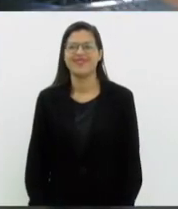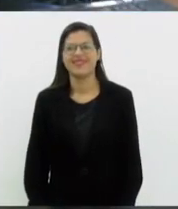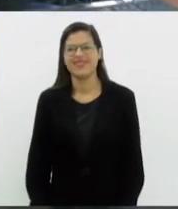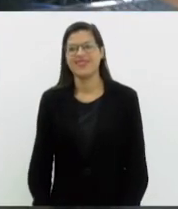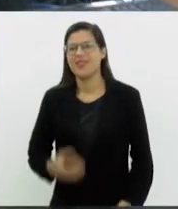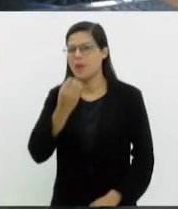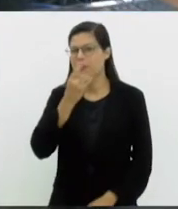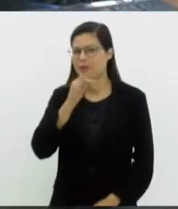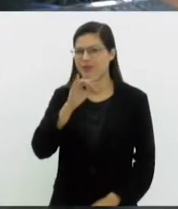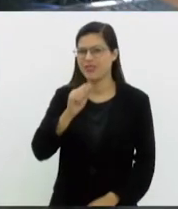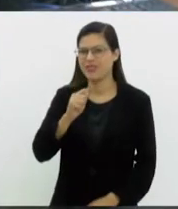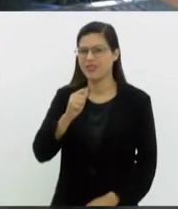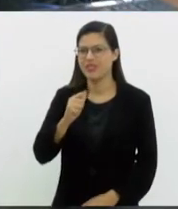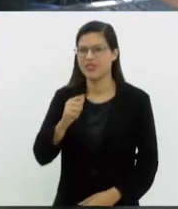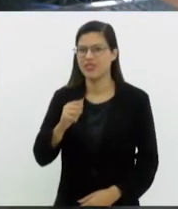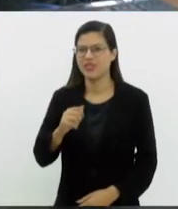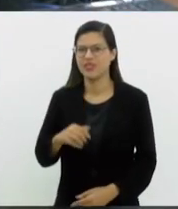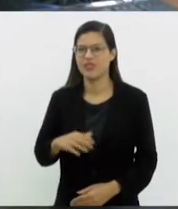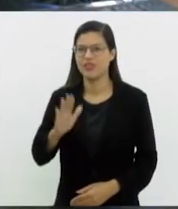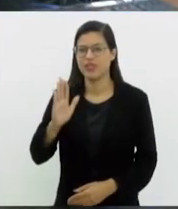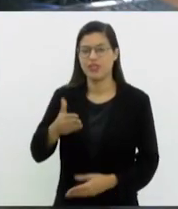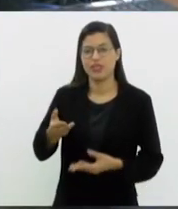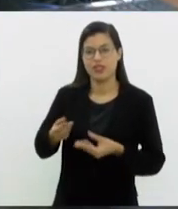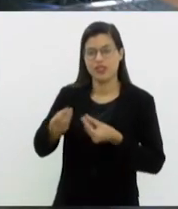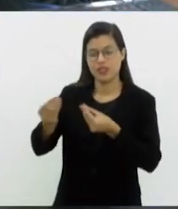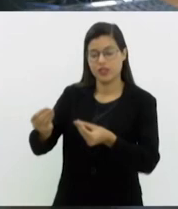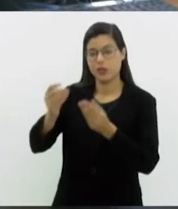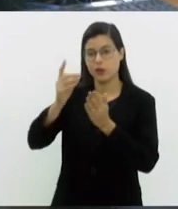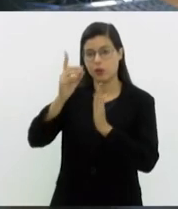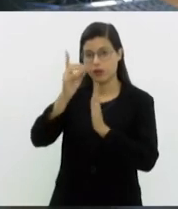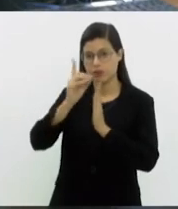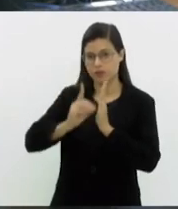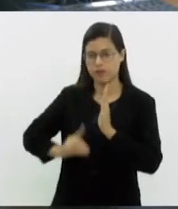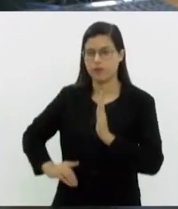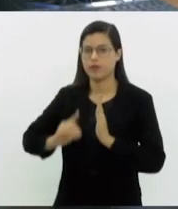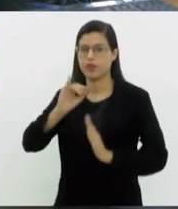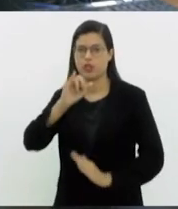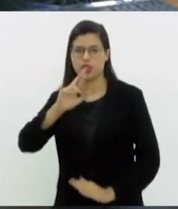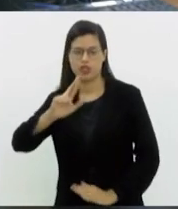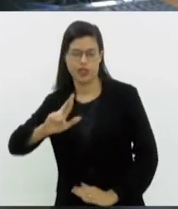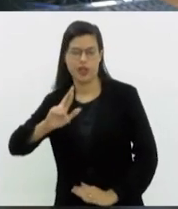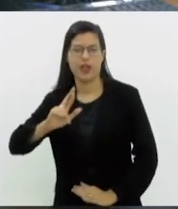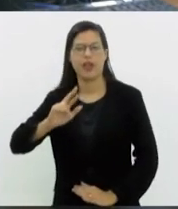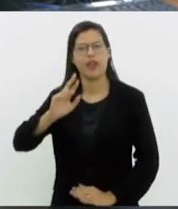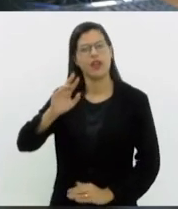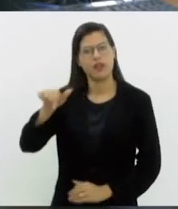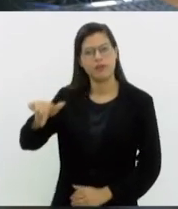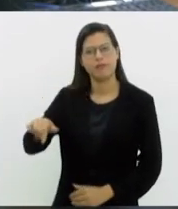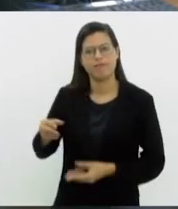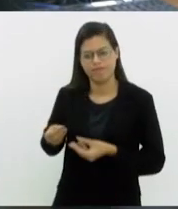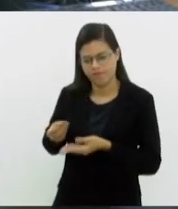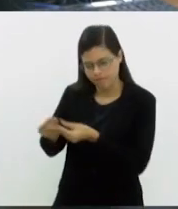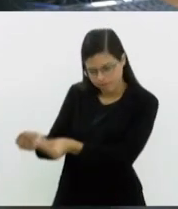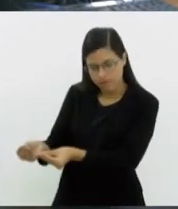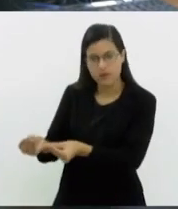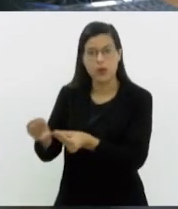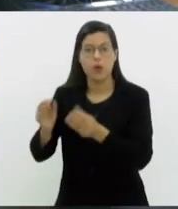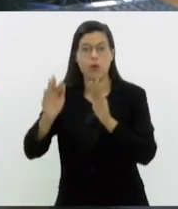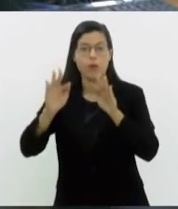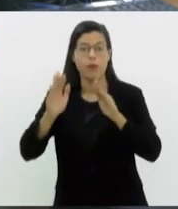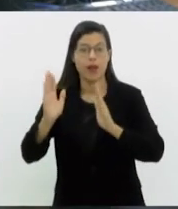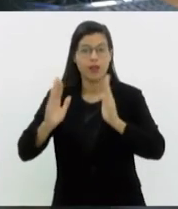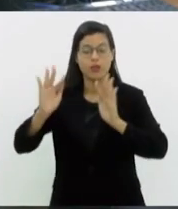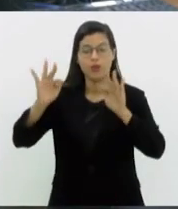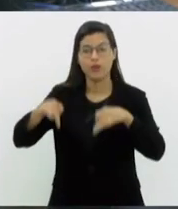Bom Dia Alerj, você já entregou sua declaração de Imposto de Renda à Receita Federal? O prazo termina agora no fim de maio,